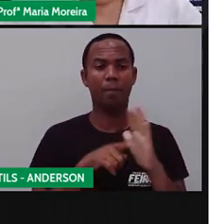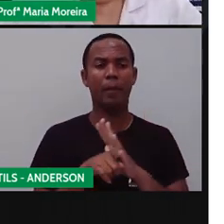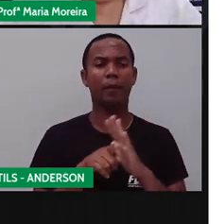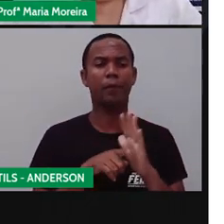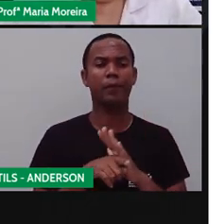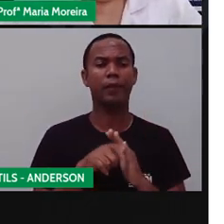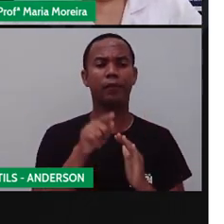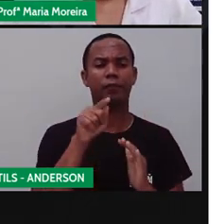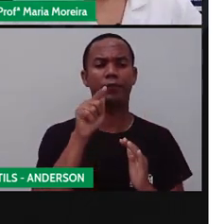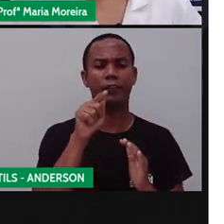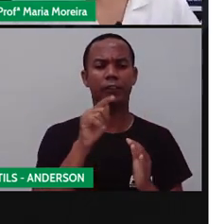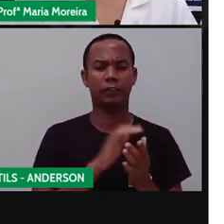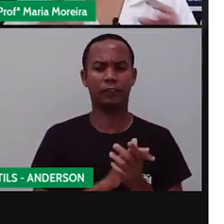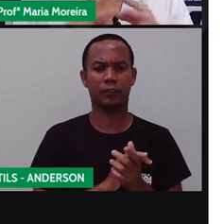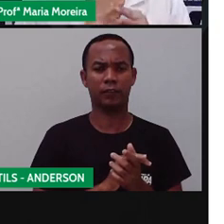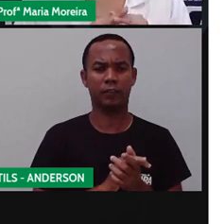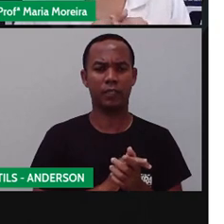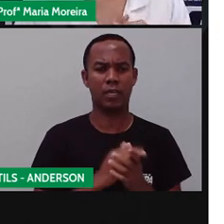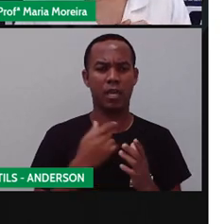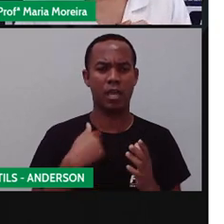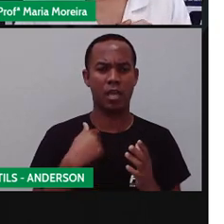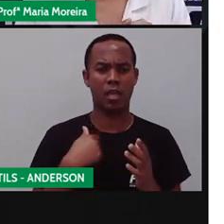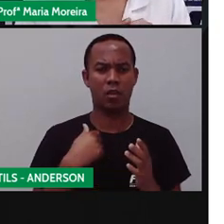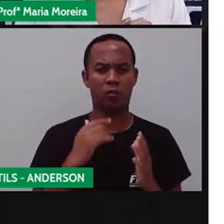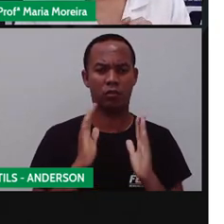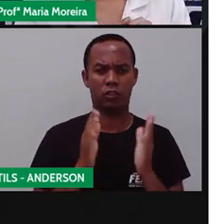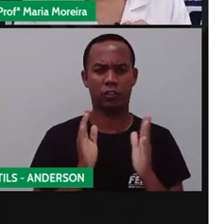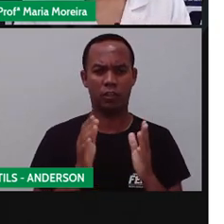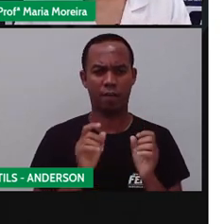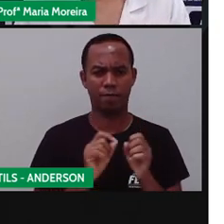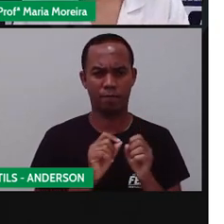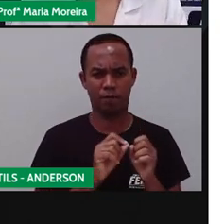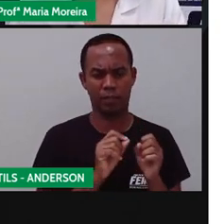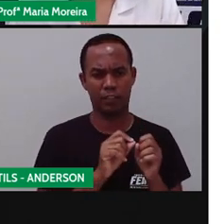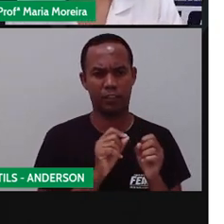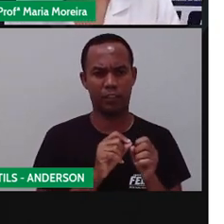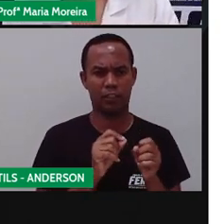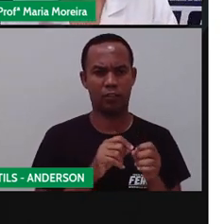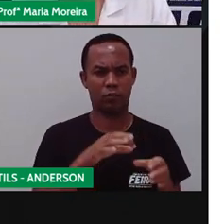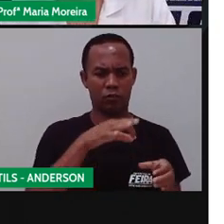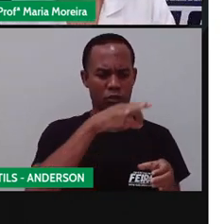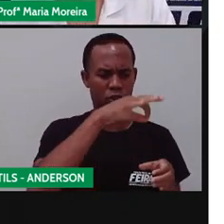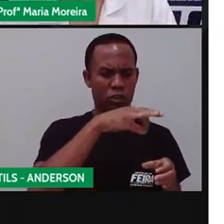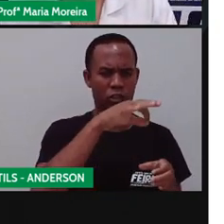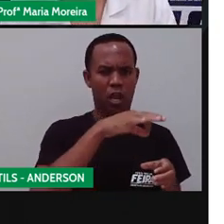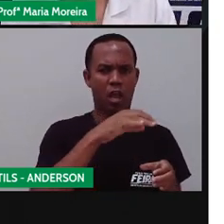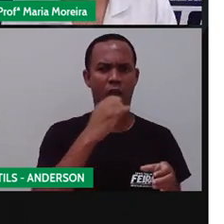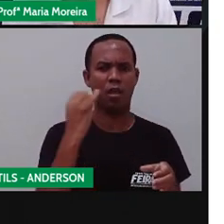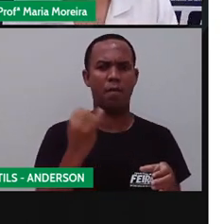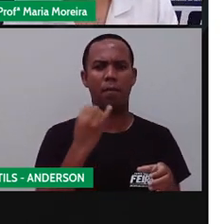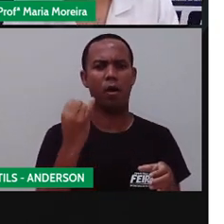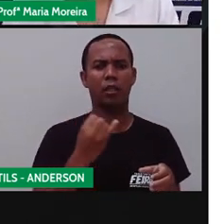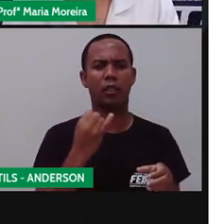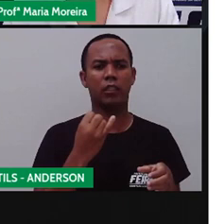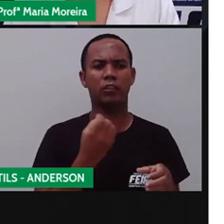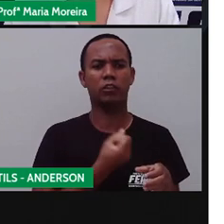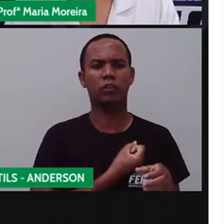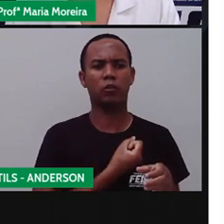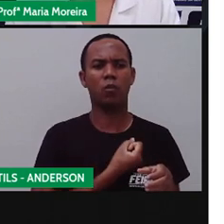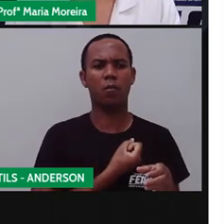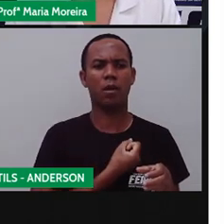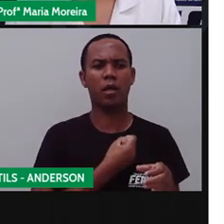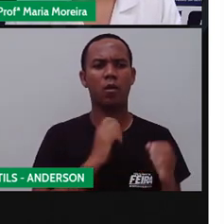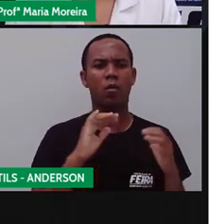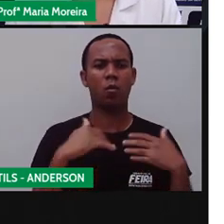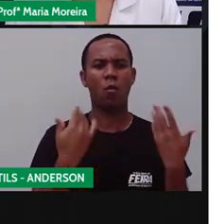pra vocês, né? Se eu tô fazendo um chá, qual seria a importância dos números, né, em uma